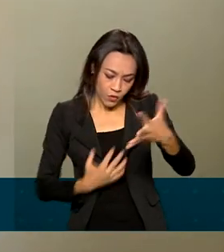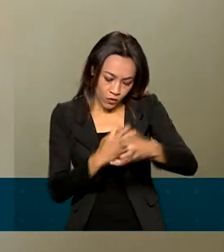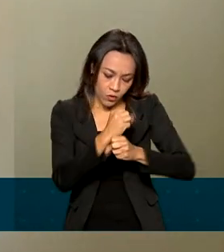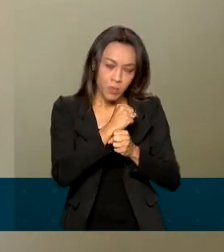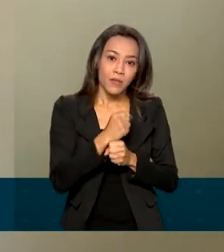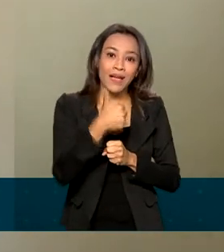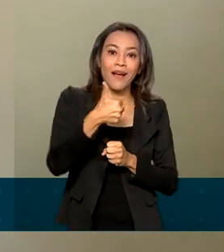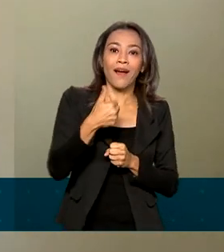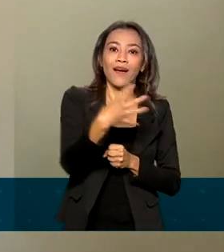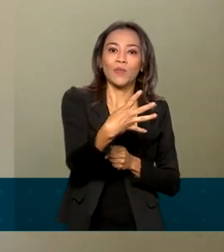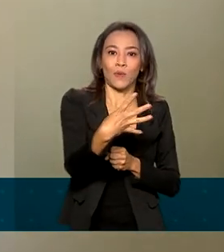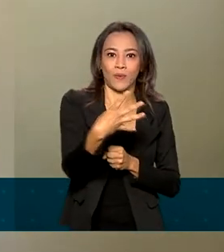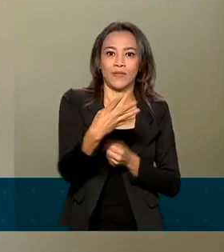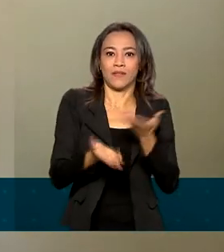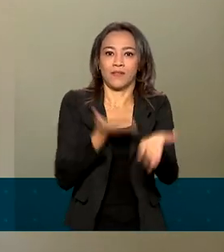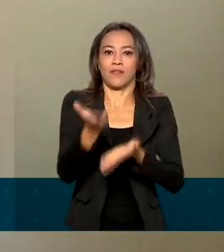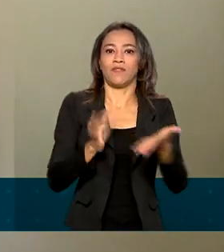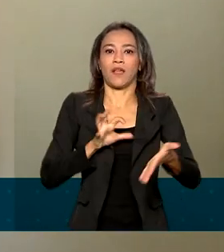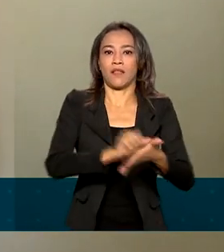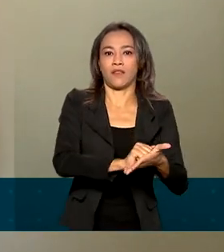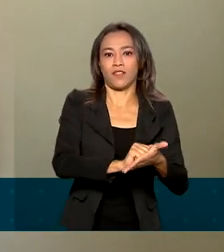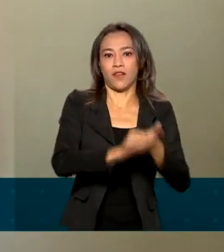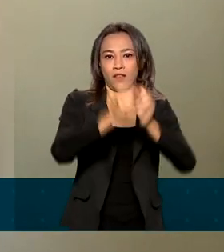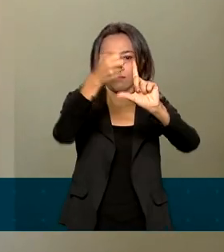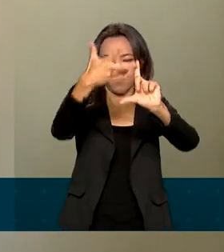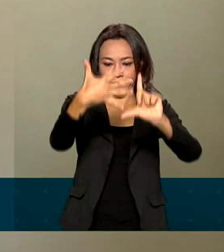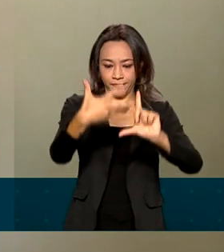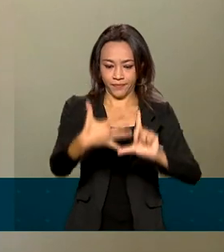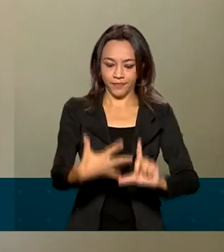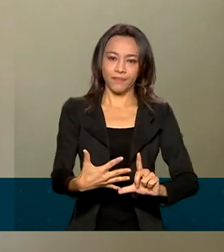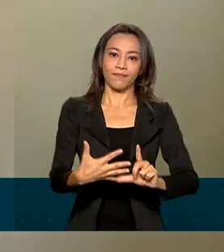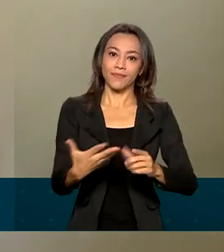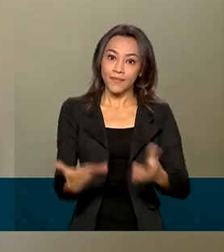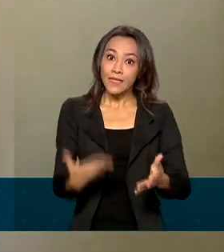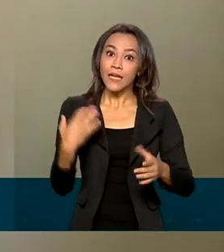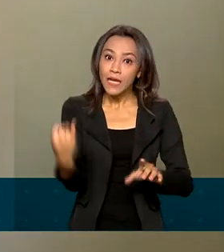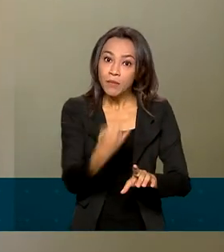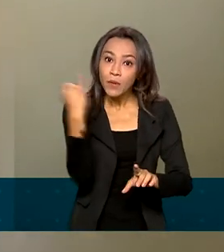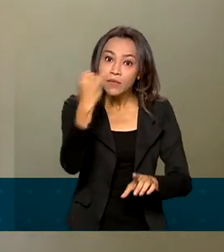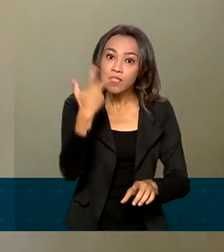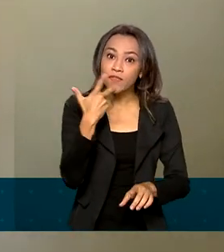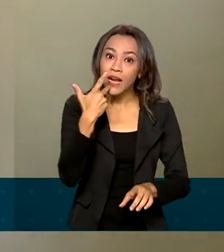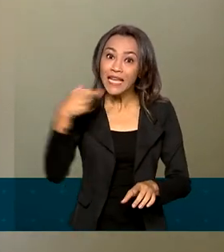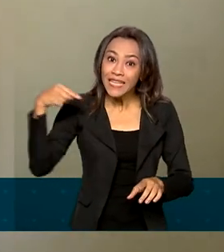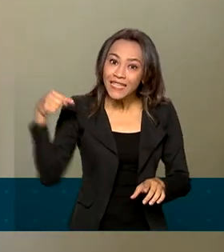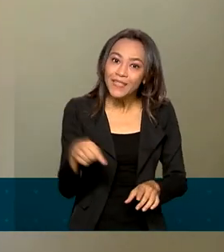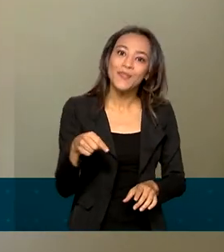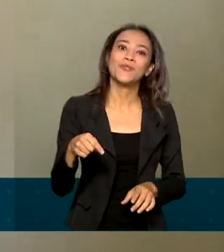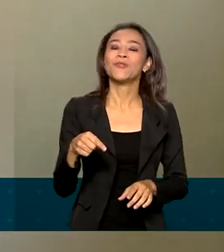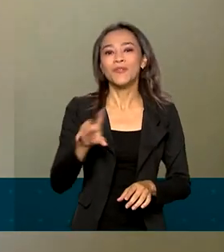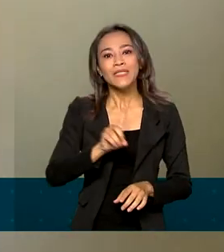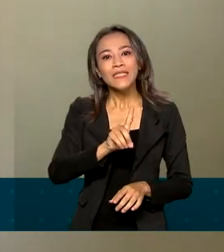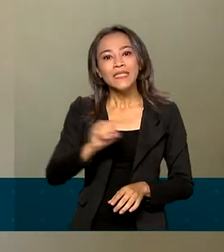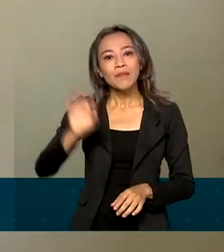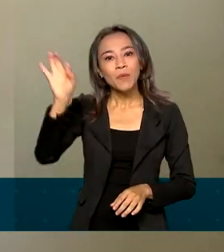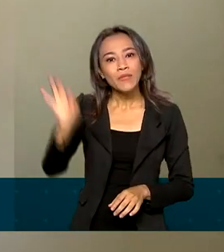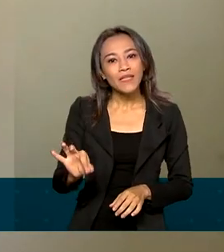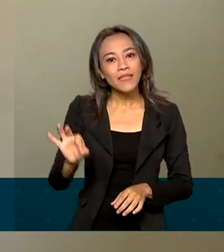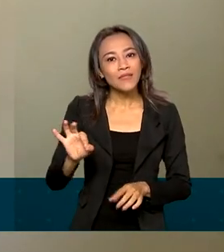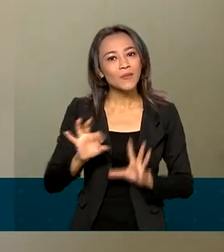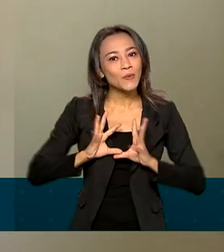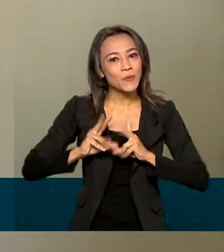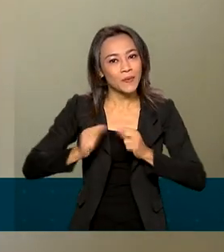serviços já cadastrados no Balcão Digital. Importante dizer que esse marco nos coloca com 100% das entregas